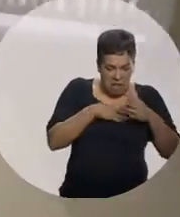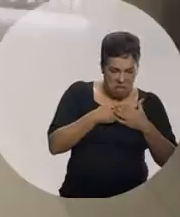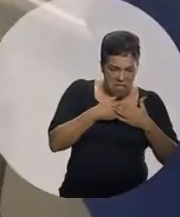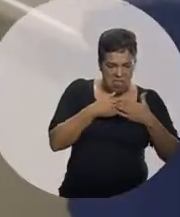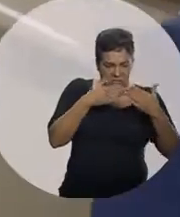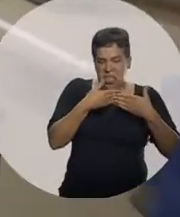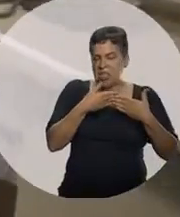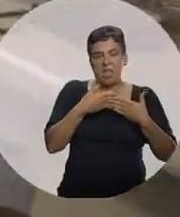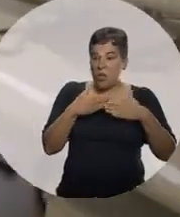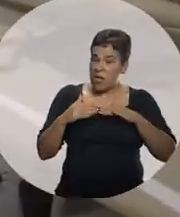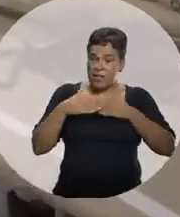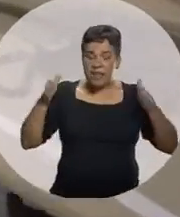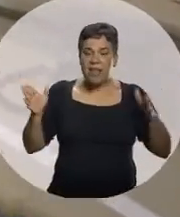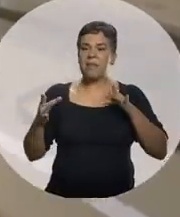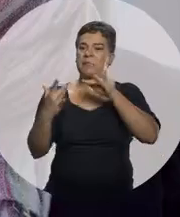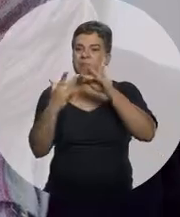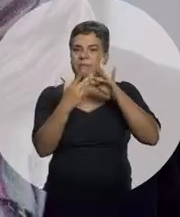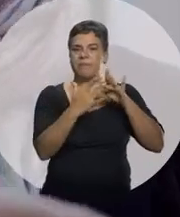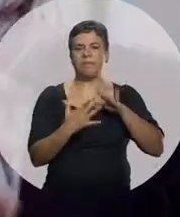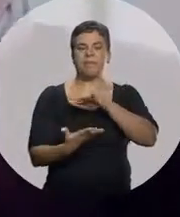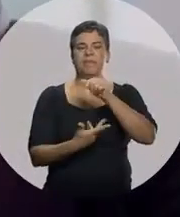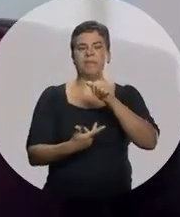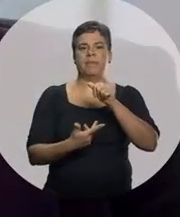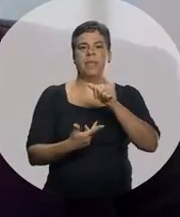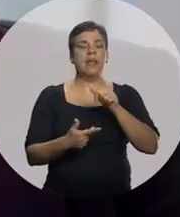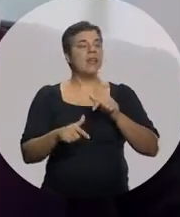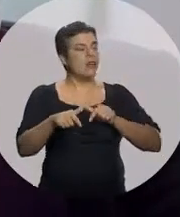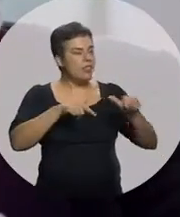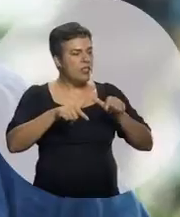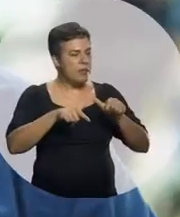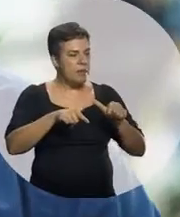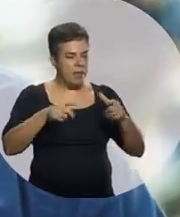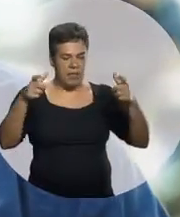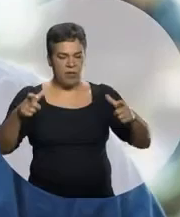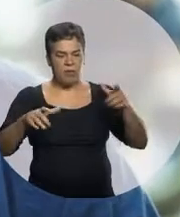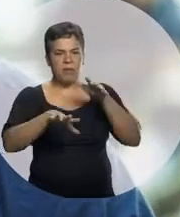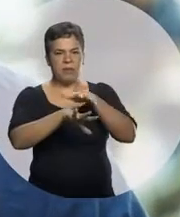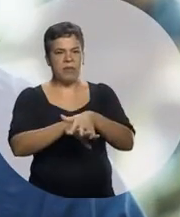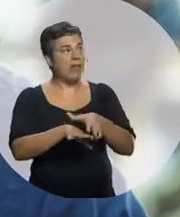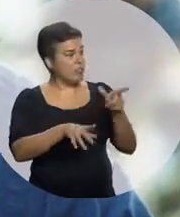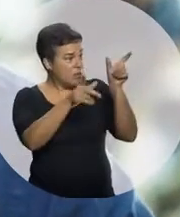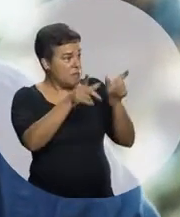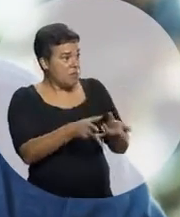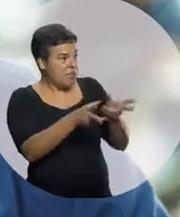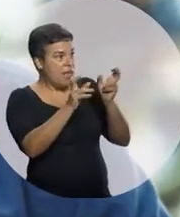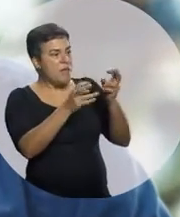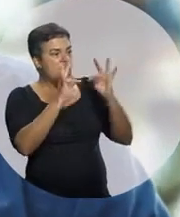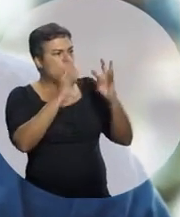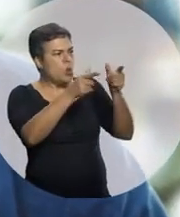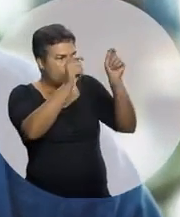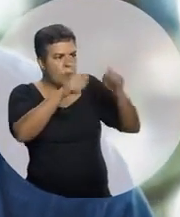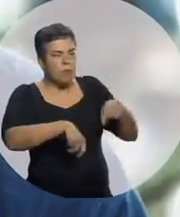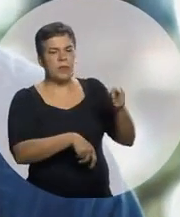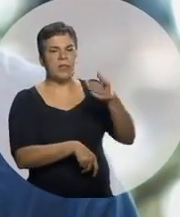aqui, tendo contato com outros mundos Quando a gente trabalha esse ambiente inclusivo A gente olha, olha tudo que a pessoa tem Veja todo